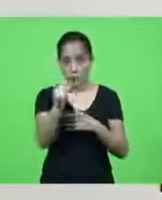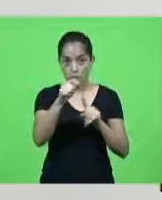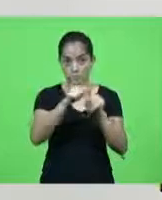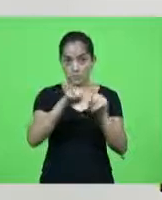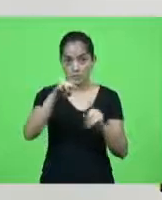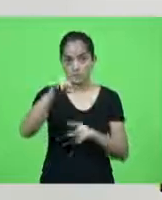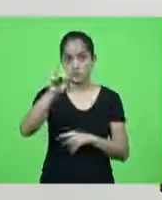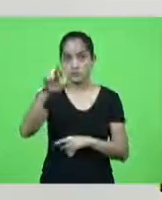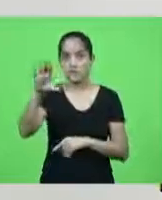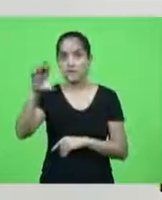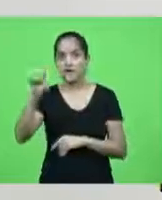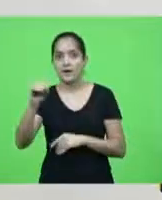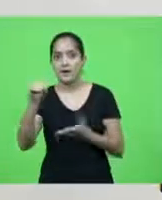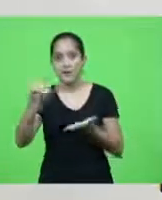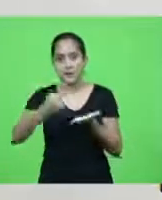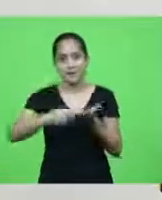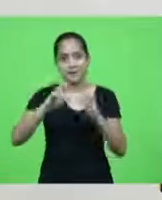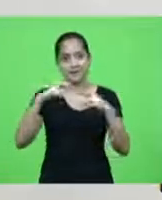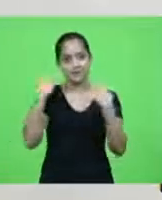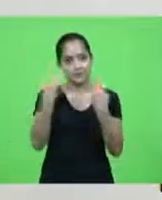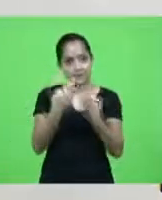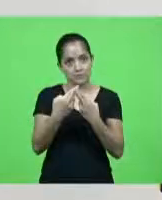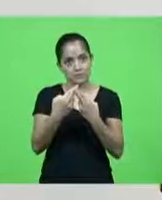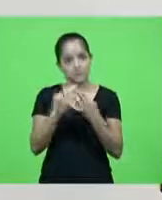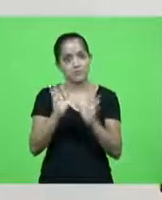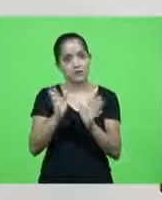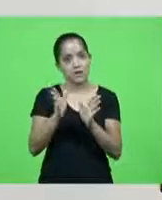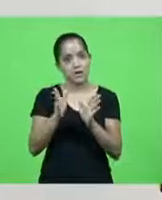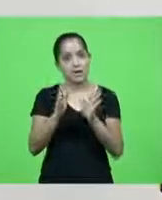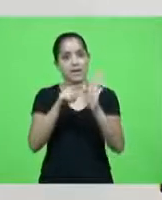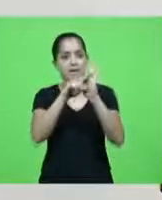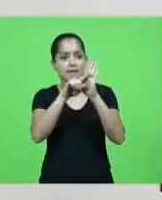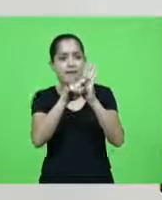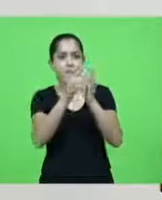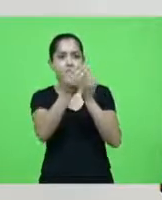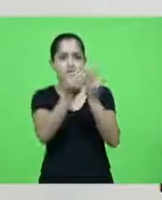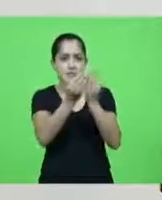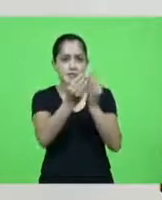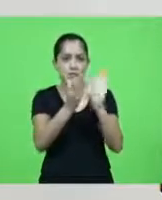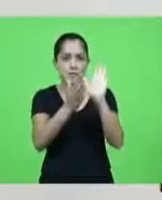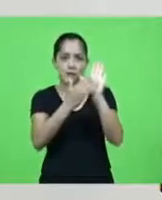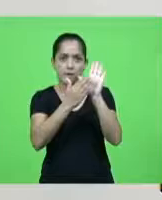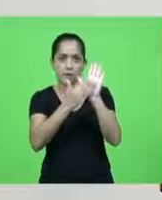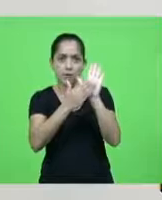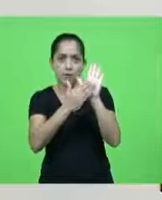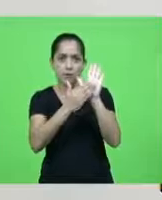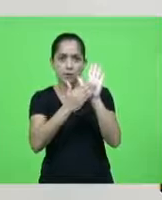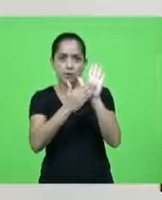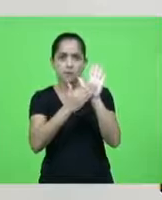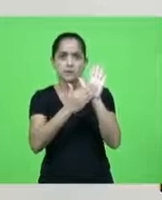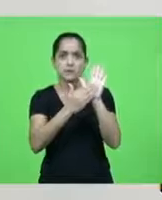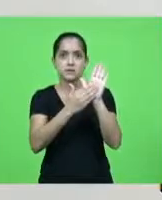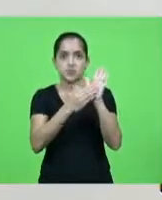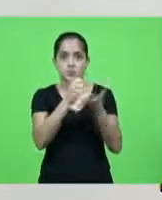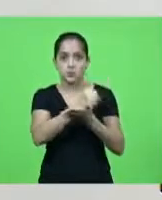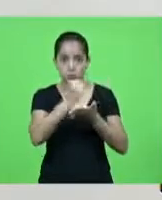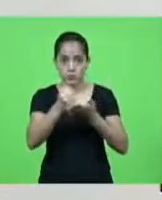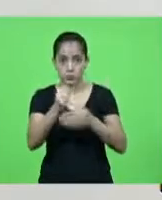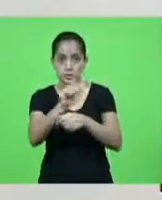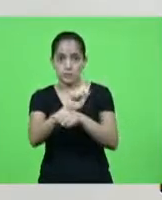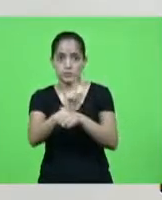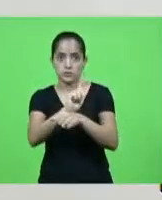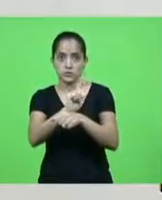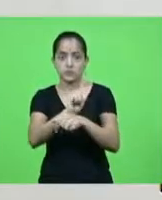lá lá a reunião e tem dois revisão reexame da proposta de revisão do contrato de gestão